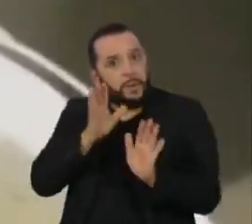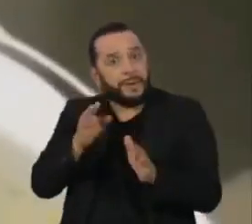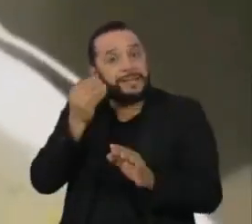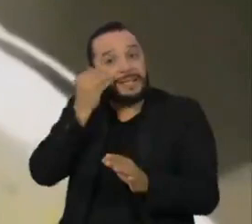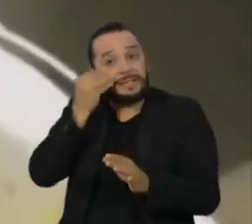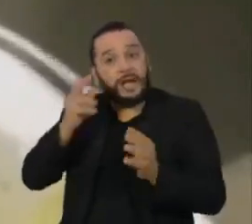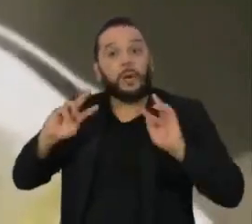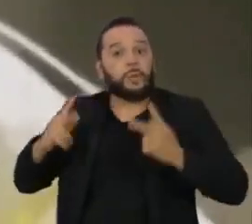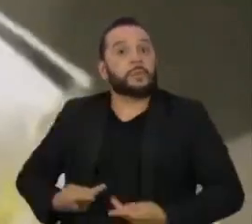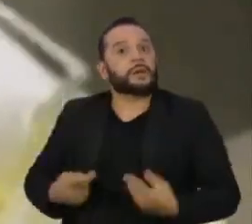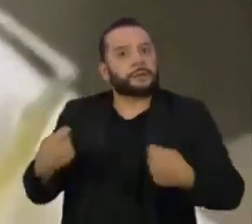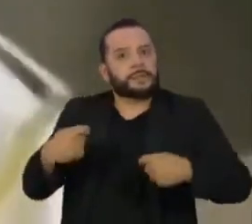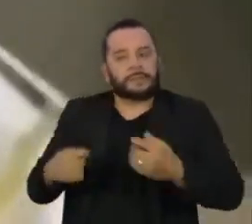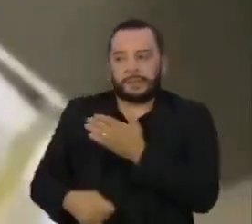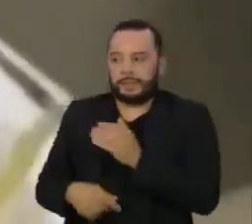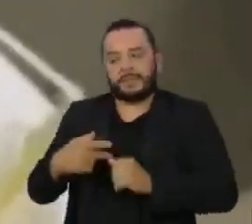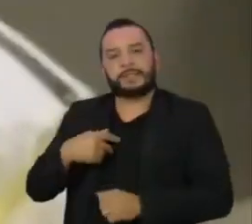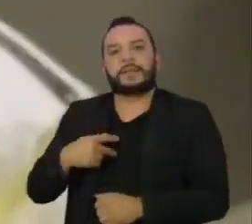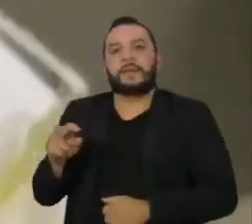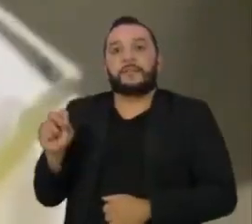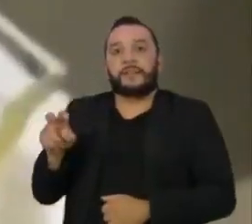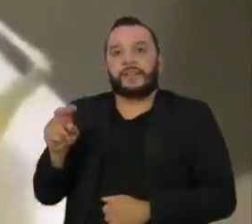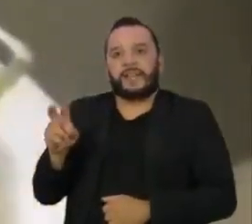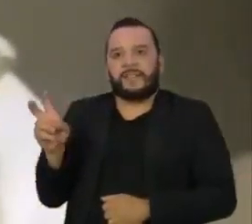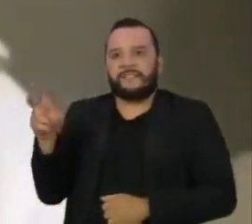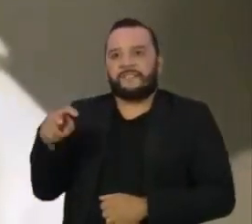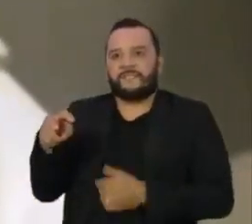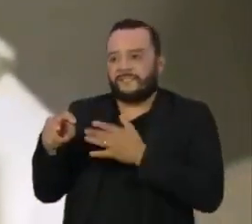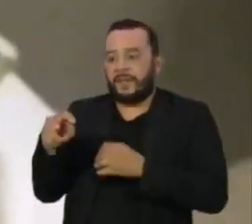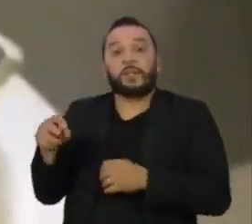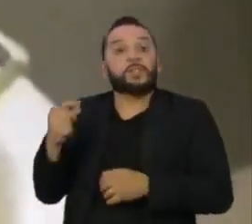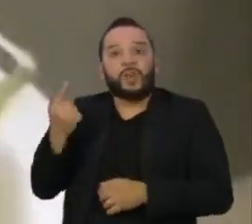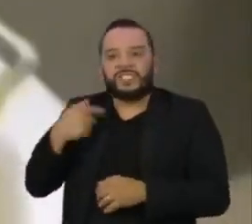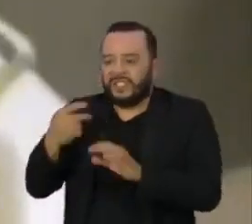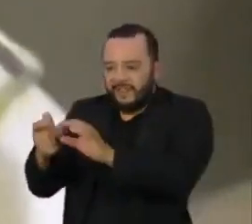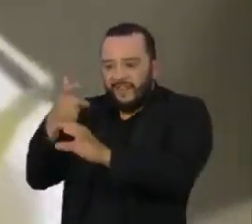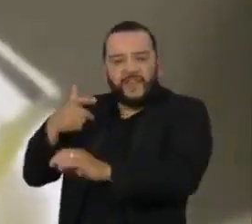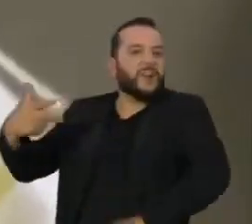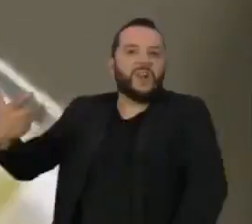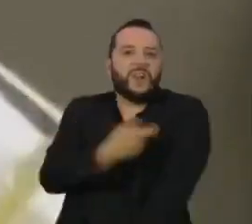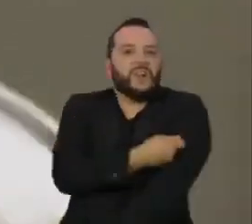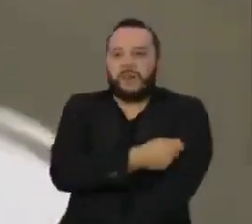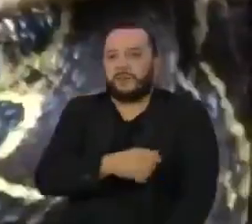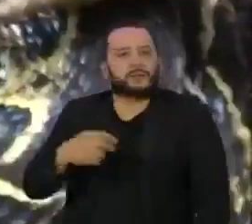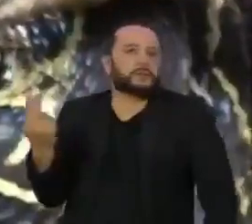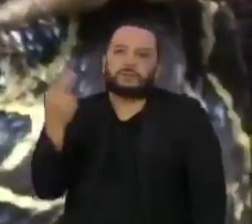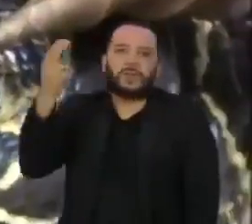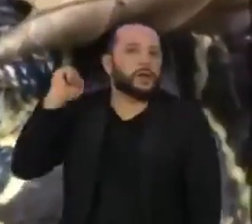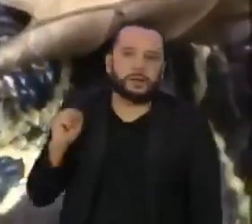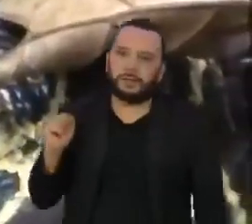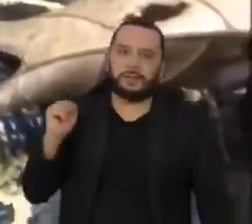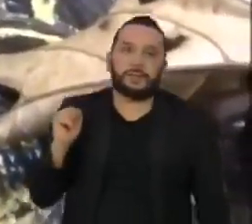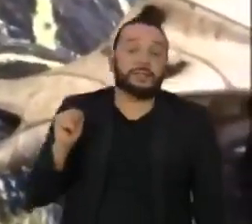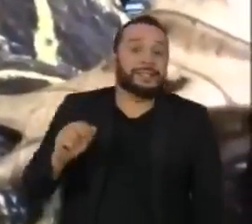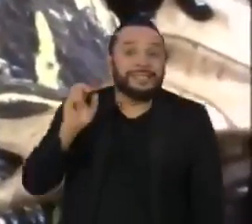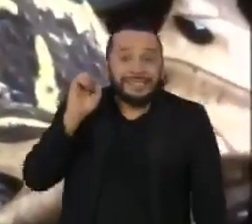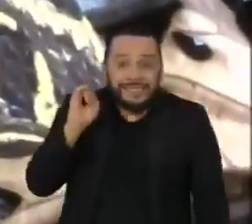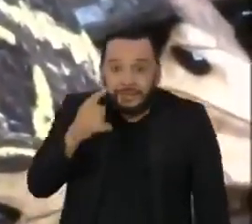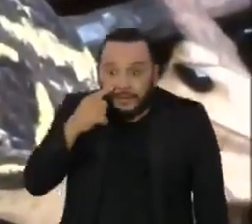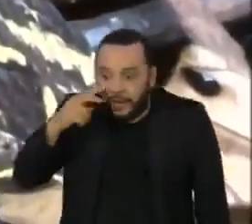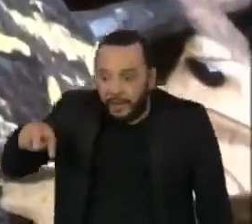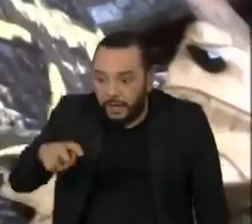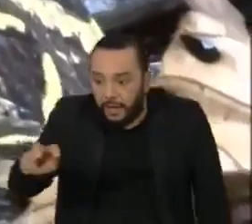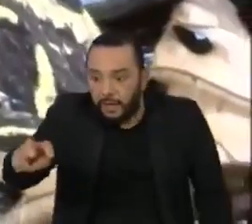É importante lembrar que o veneno da Jararacuçu sozinho não tem eficácia alguma contra a Covid. Então, se uma aparecer,